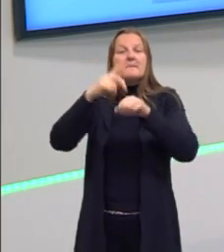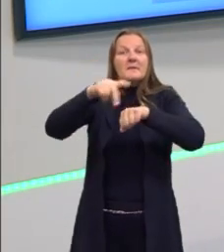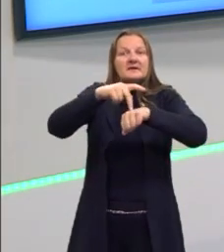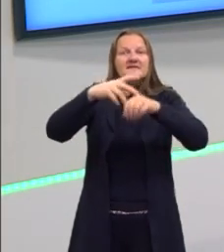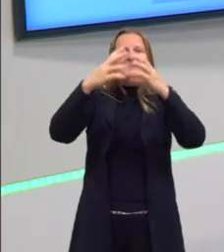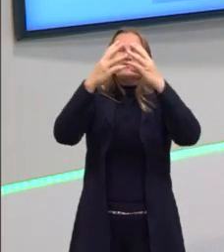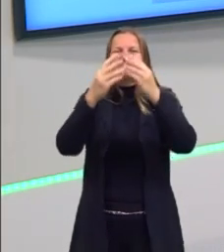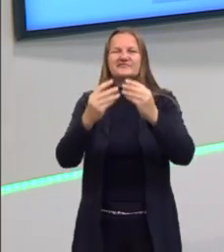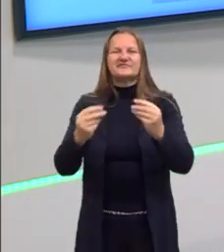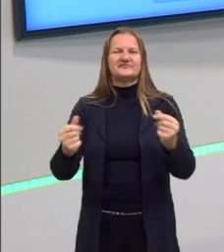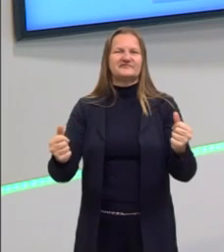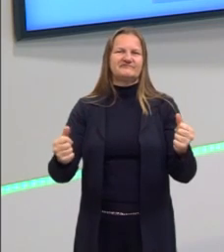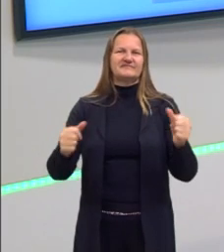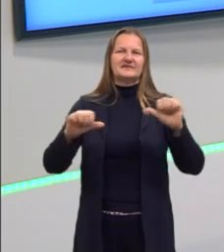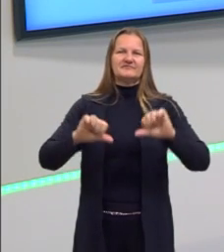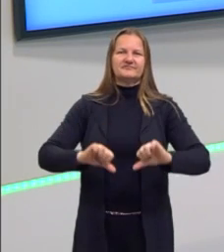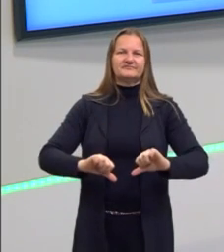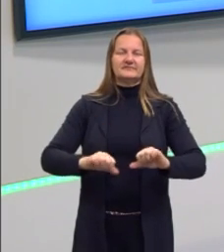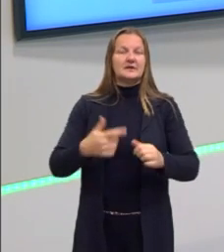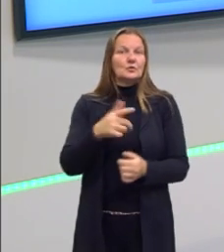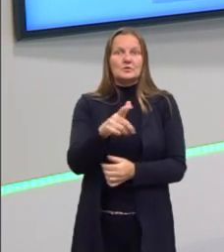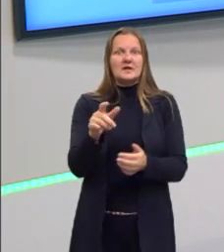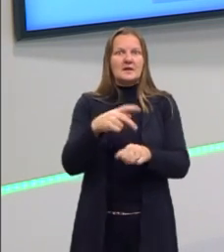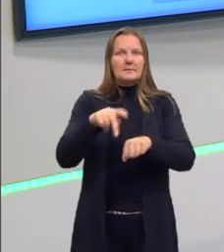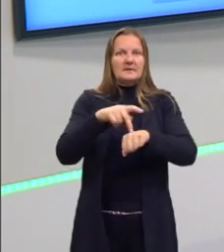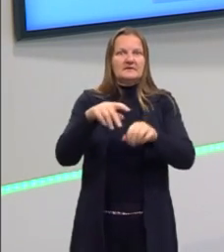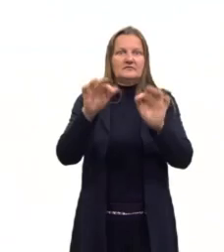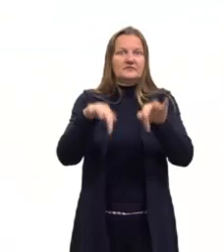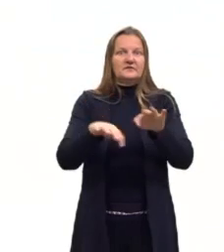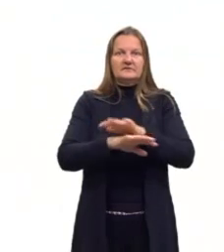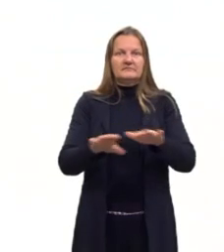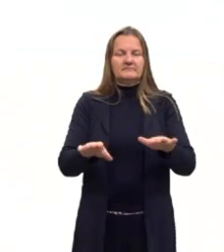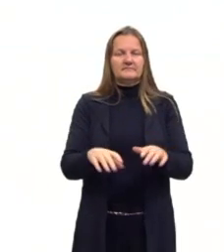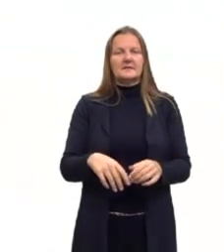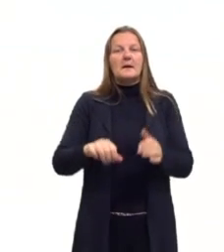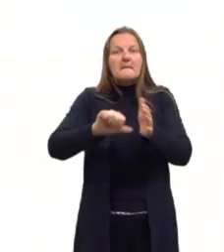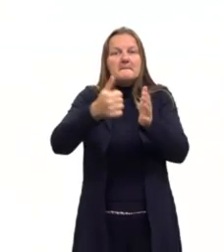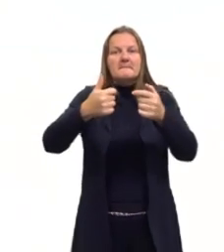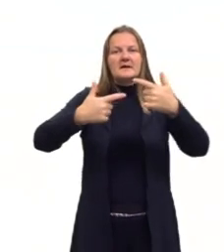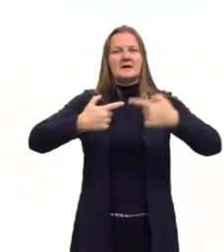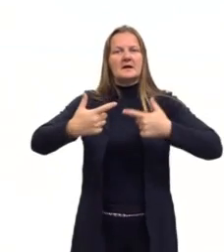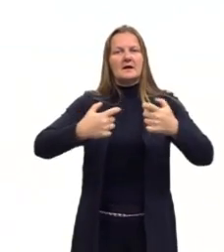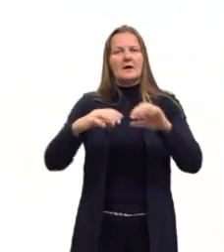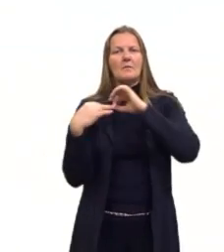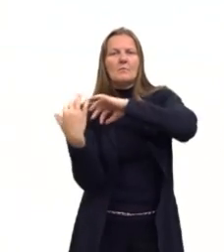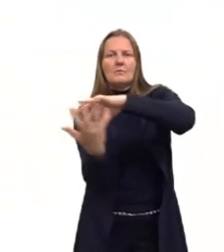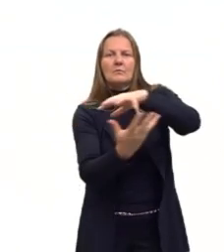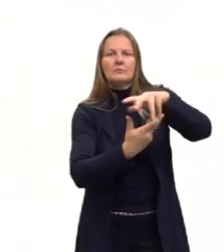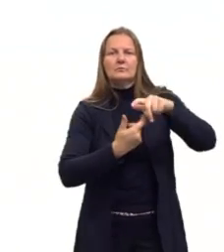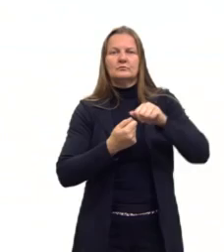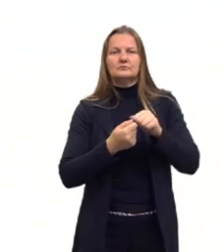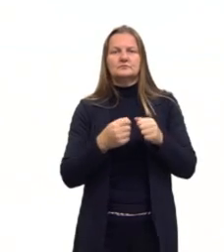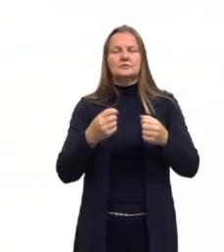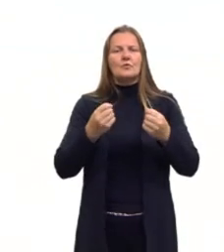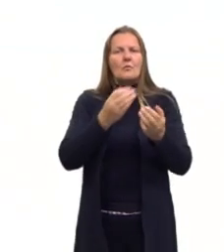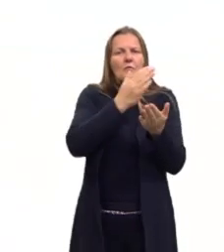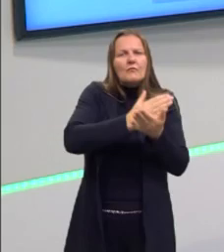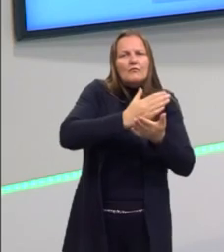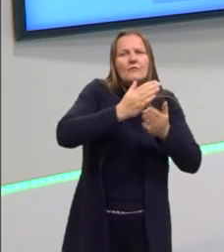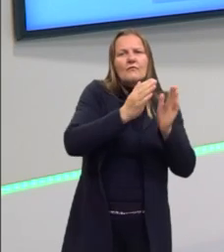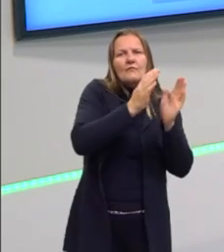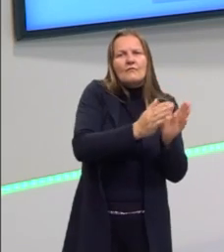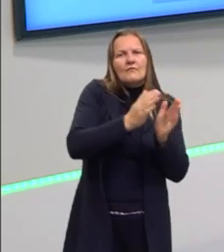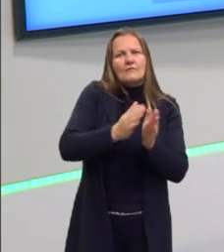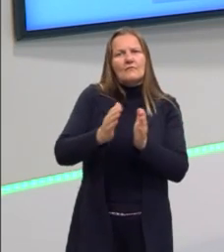Trago um QR Code aqui para vocês, vai mostrar agora, né, sobre a Primeira Guerra Mundial, sobre essa questão aí das fases, né,